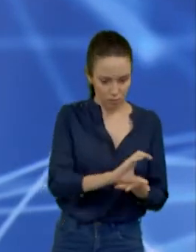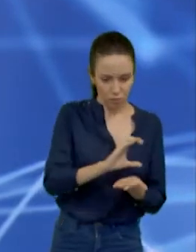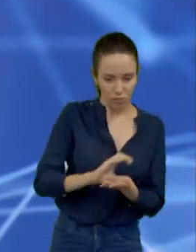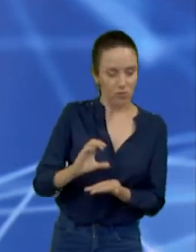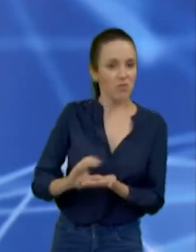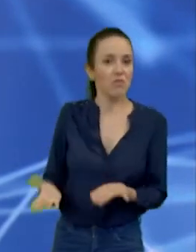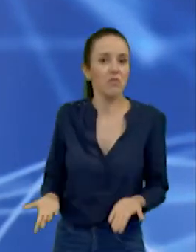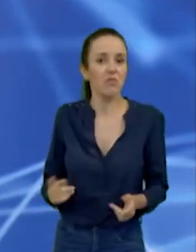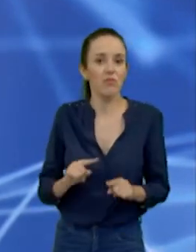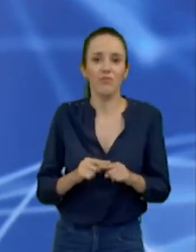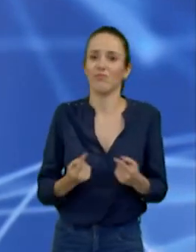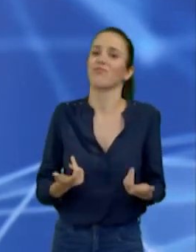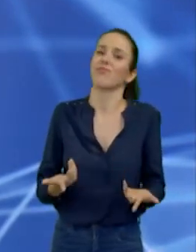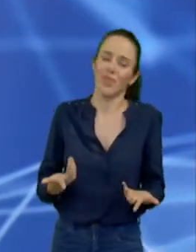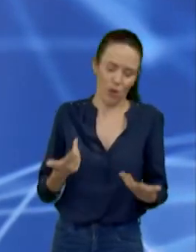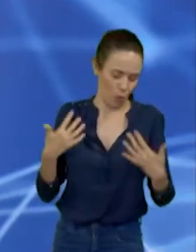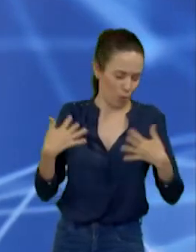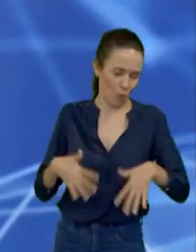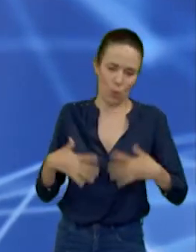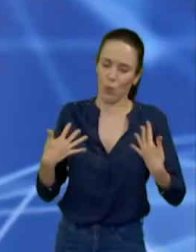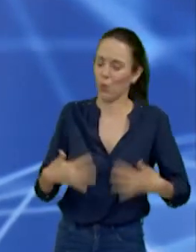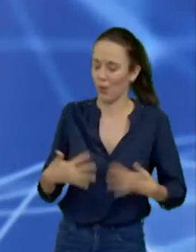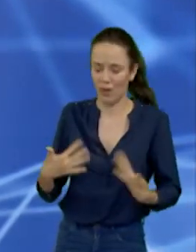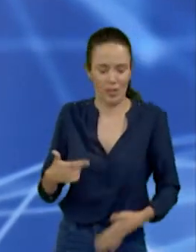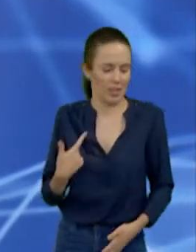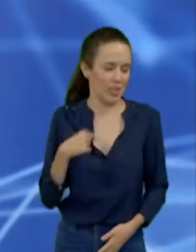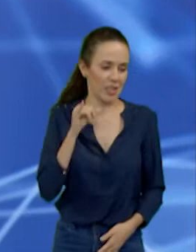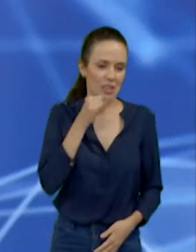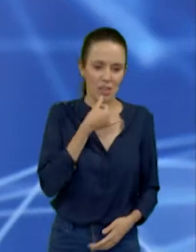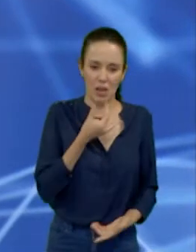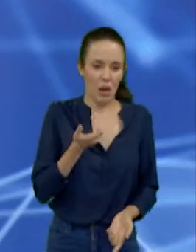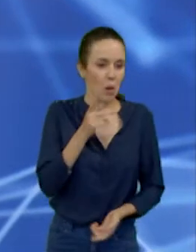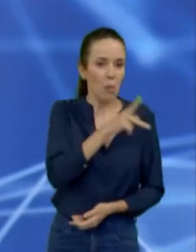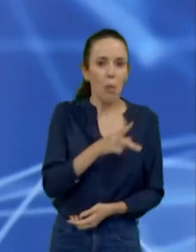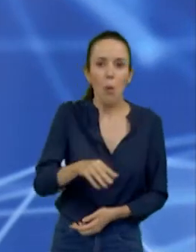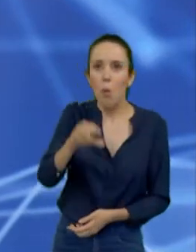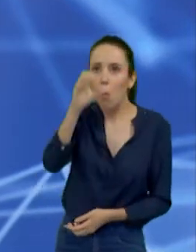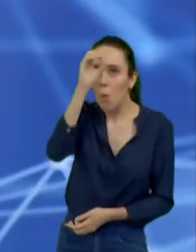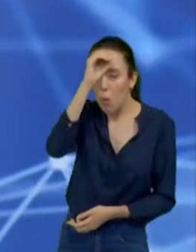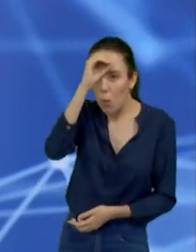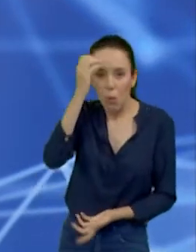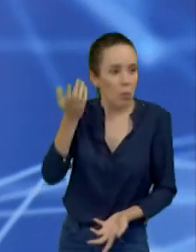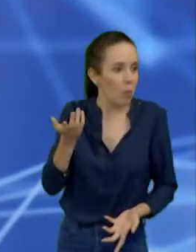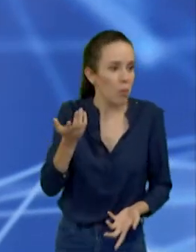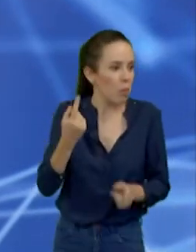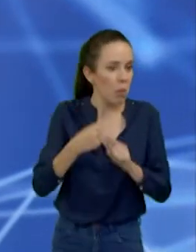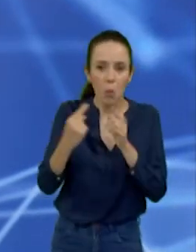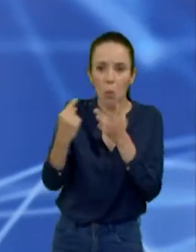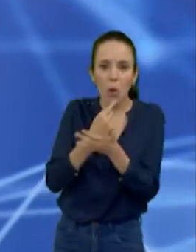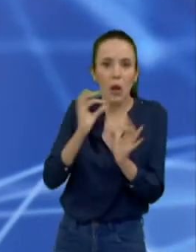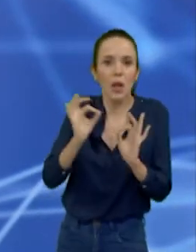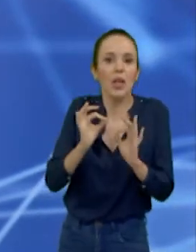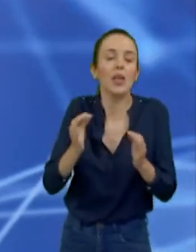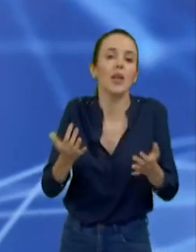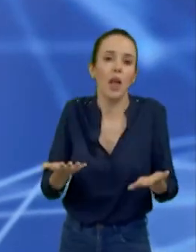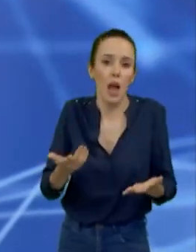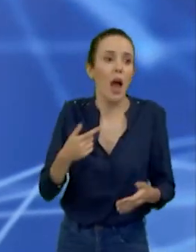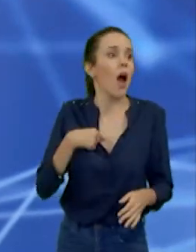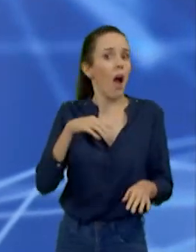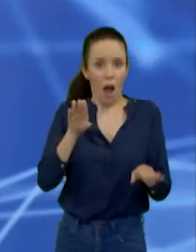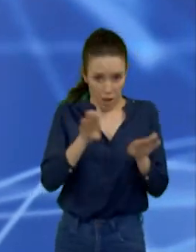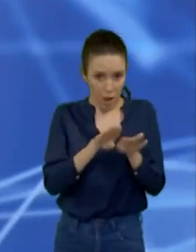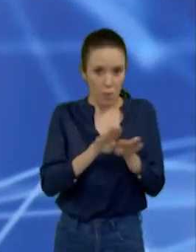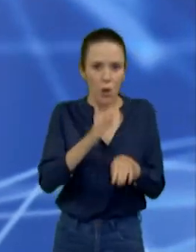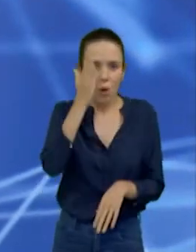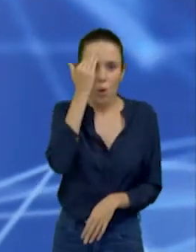evidente. Então é muita coisa, e sem a anuência dos professores. E com mais um agravante, que eu fiquei sabendo também,